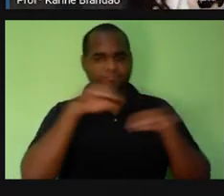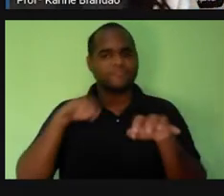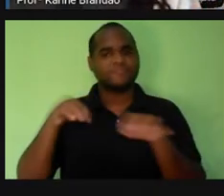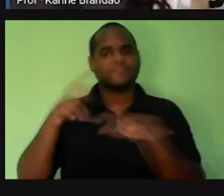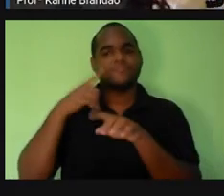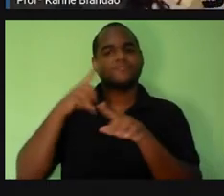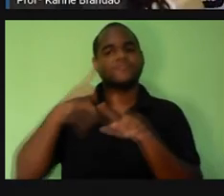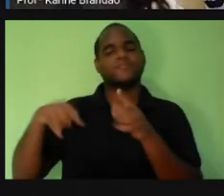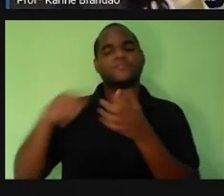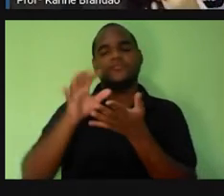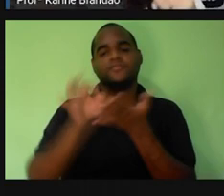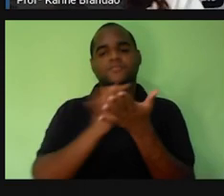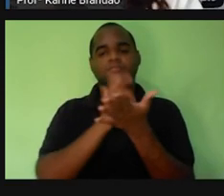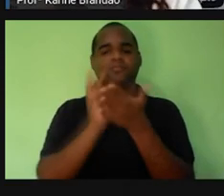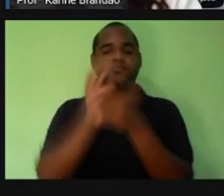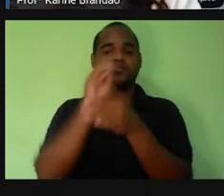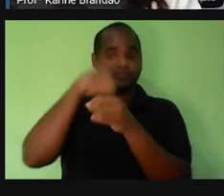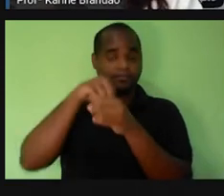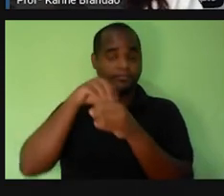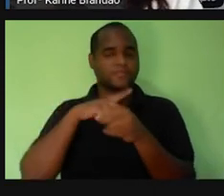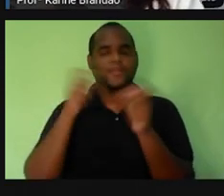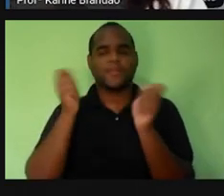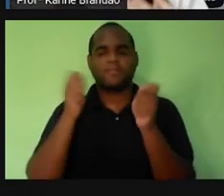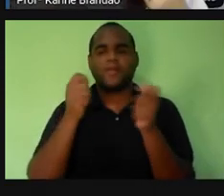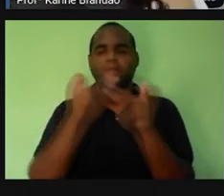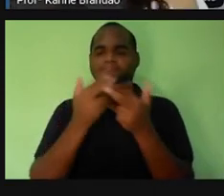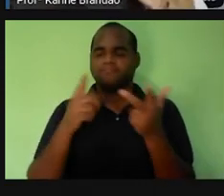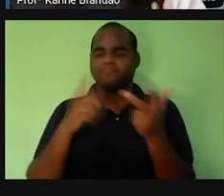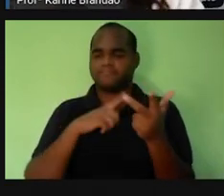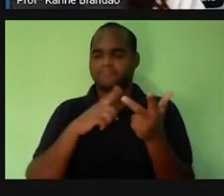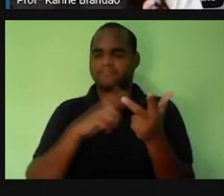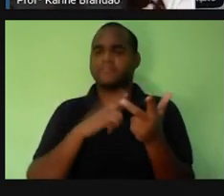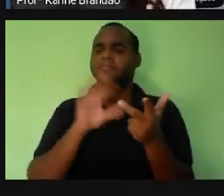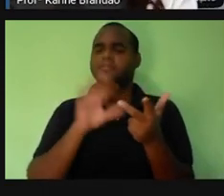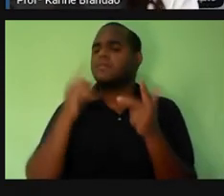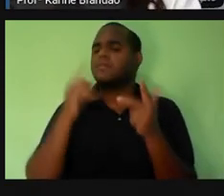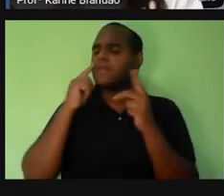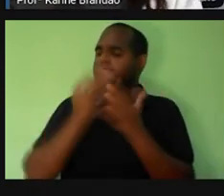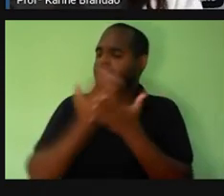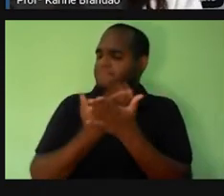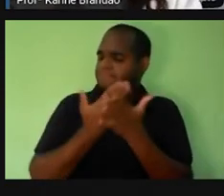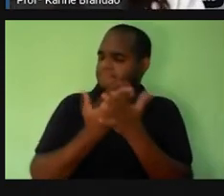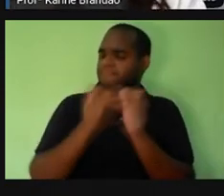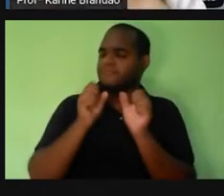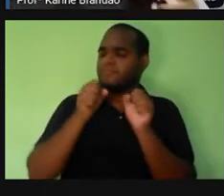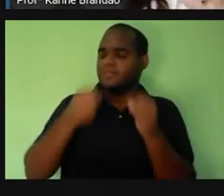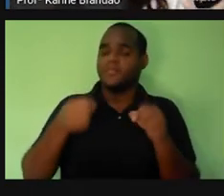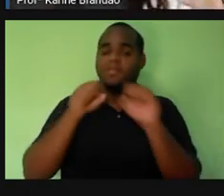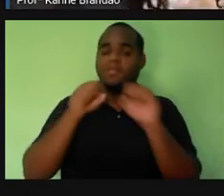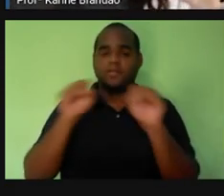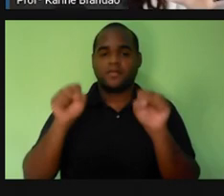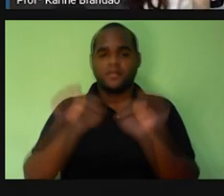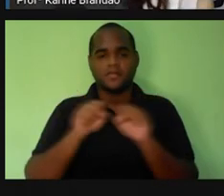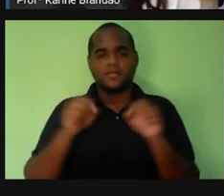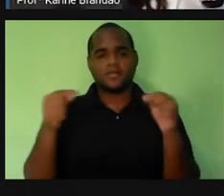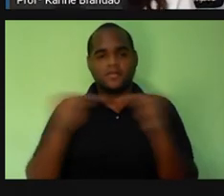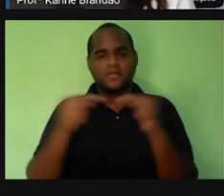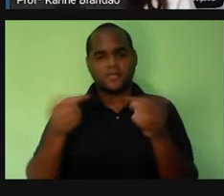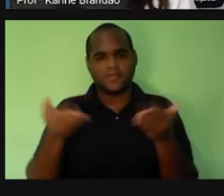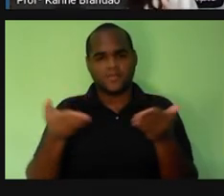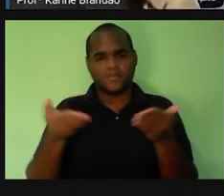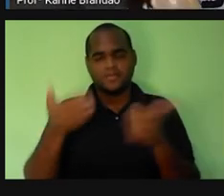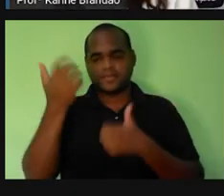quê? para que nós possamos o que? Estudar. Estudar mais a fundo os sistemas, né? Então, por isso que, por exemplo, nós temos